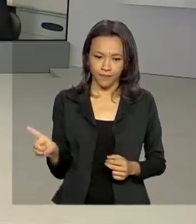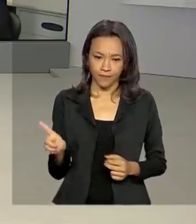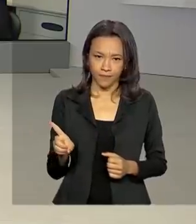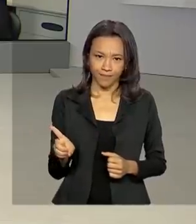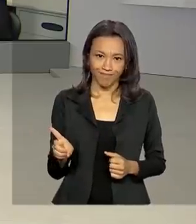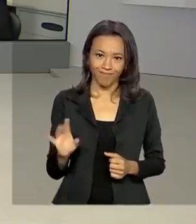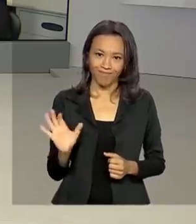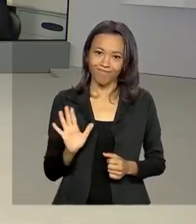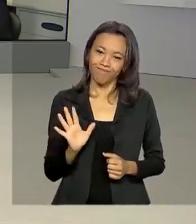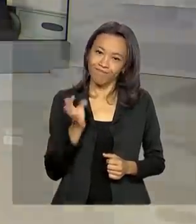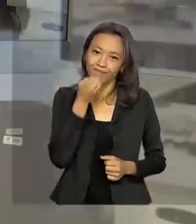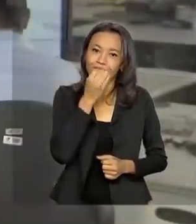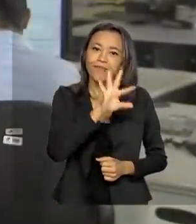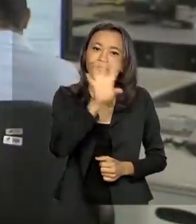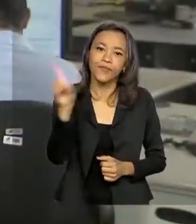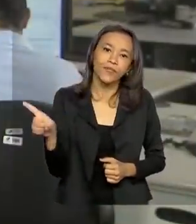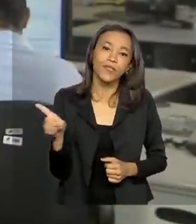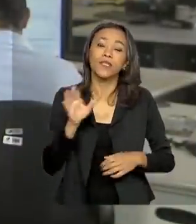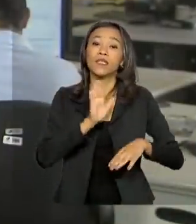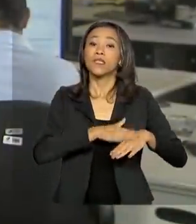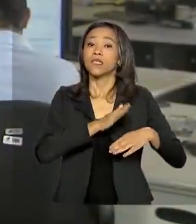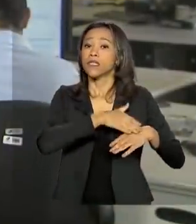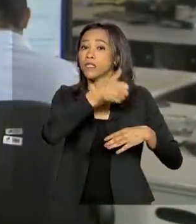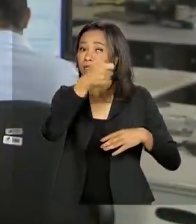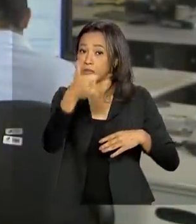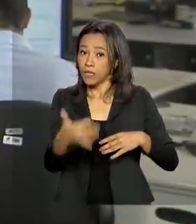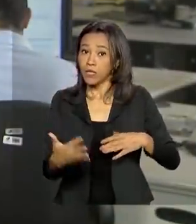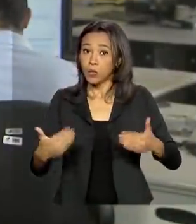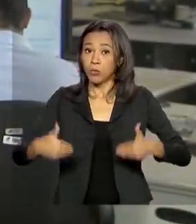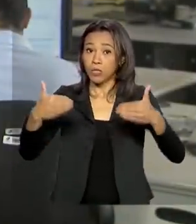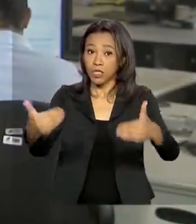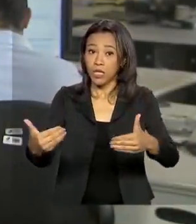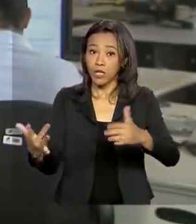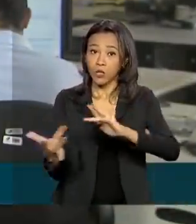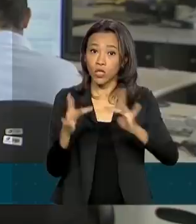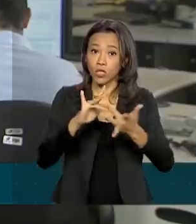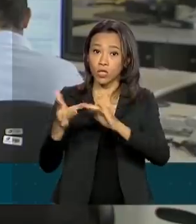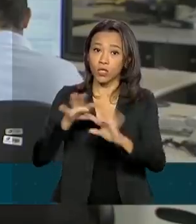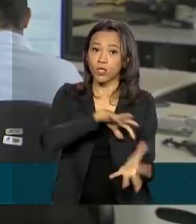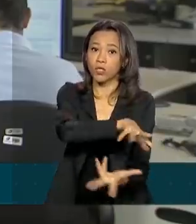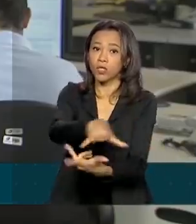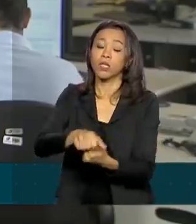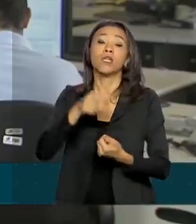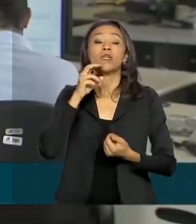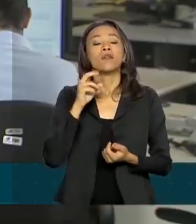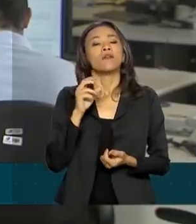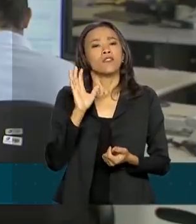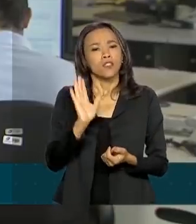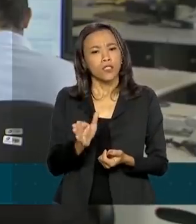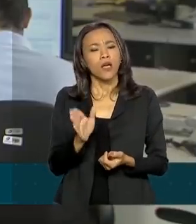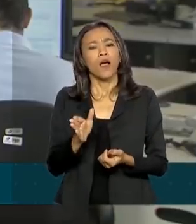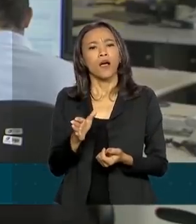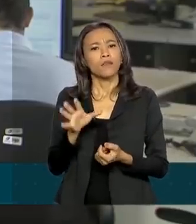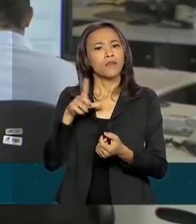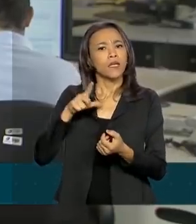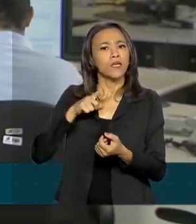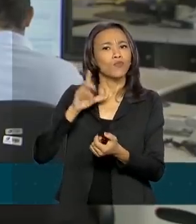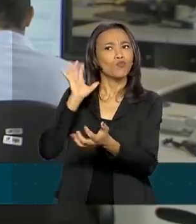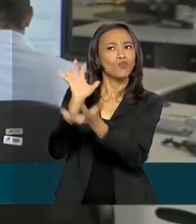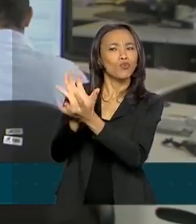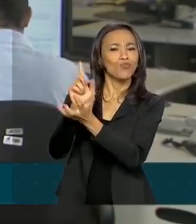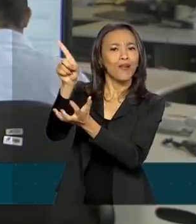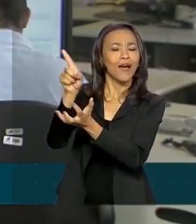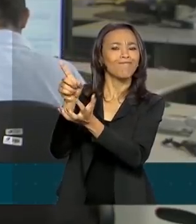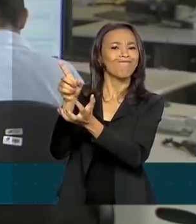Oi, Renata, bom dia. De acordo com o Ministério das Relações Exteriores, há cerca de 5.800 brasileiros que seguem retidos no exterior por